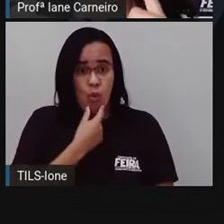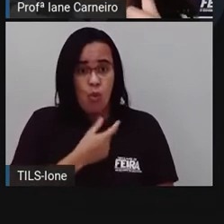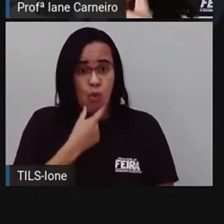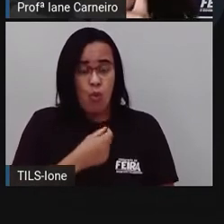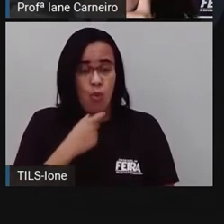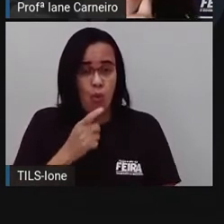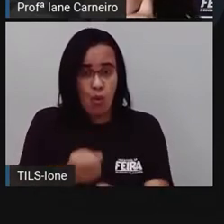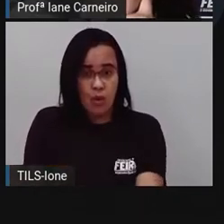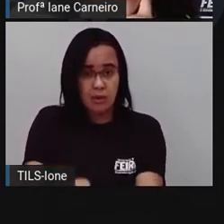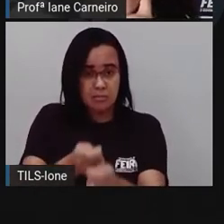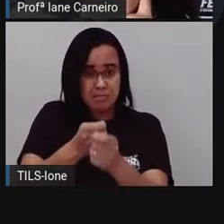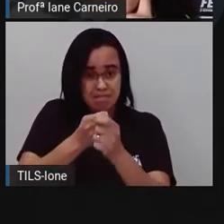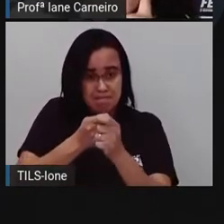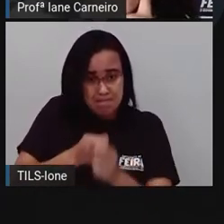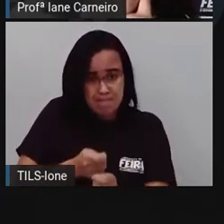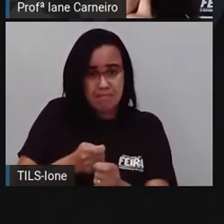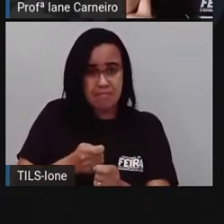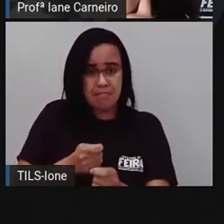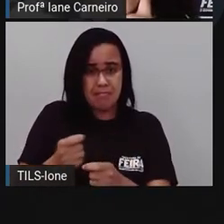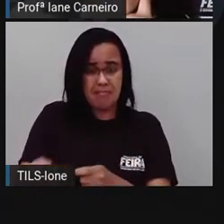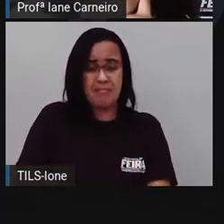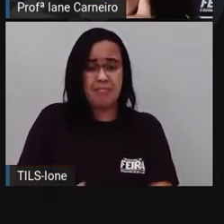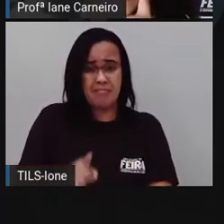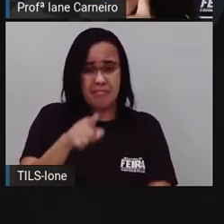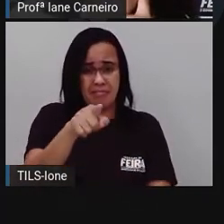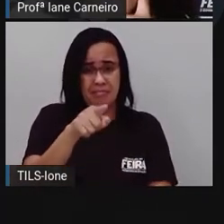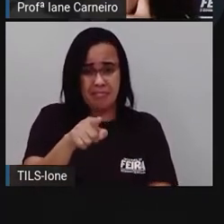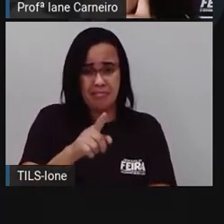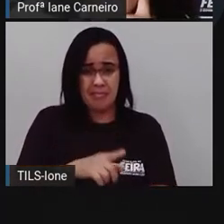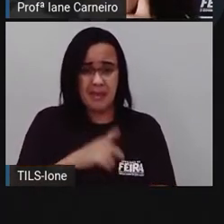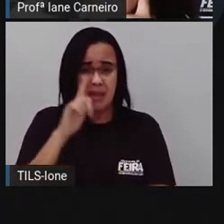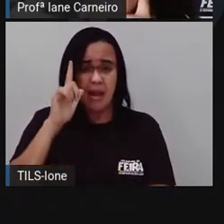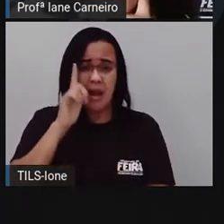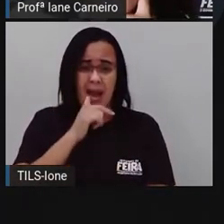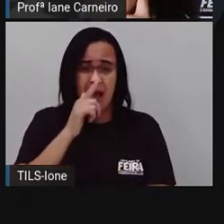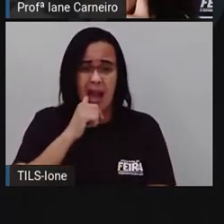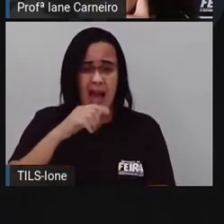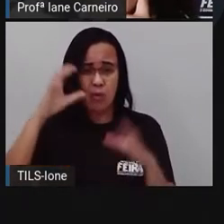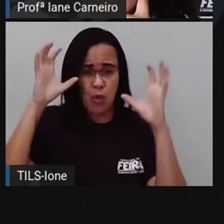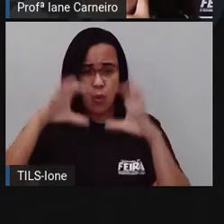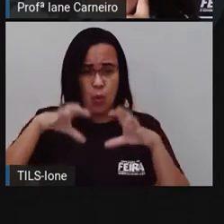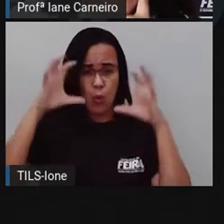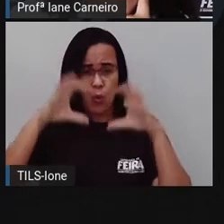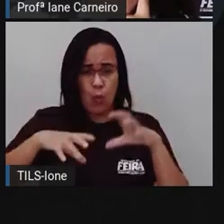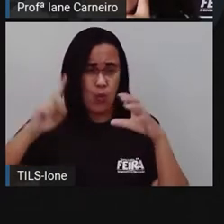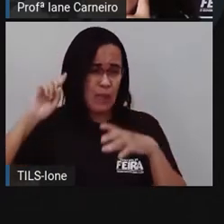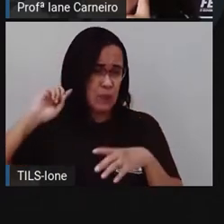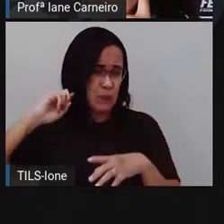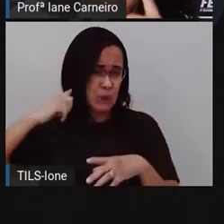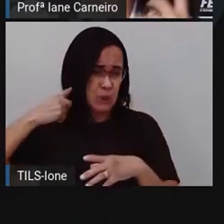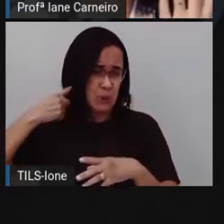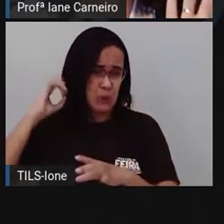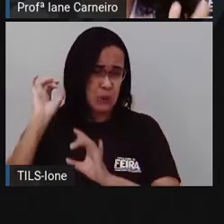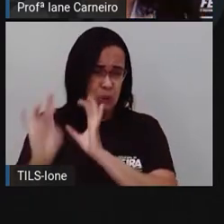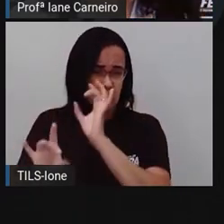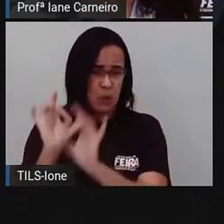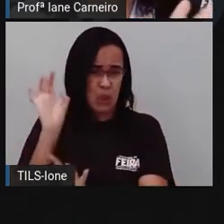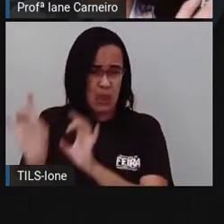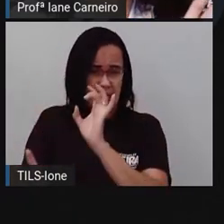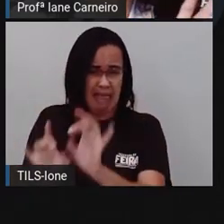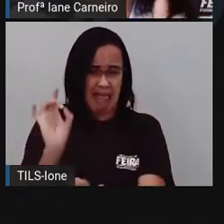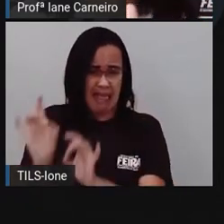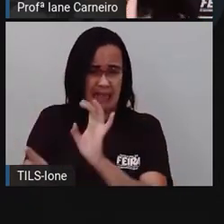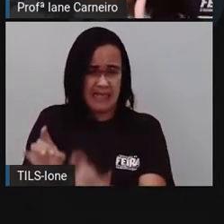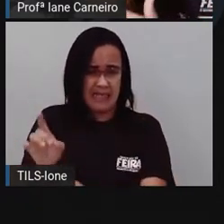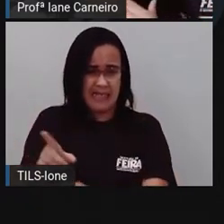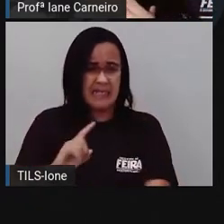Onde é ele estava, ó... Aqui é onde escorre a água, ó... Então, muita sujeira aqui. E água de esgoto também